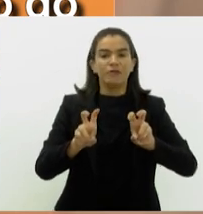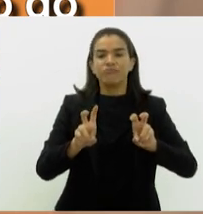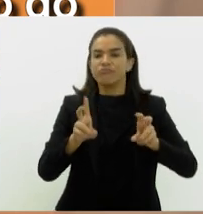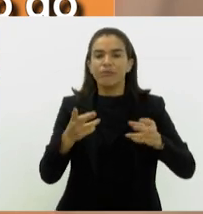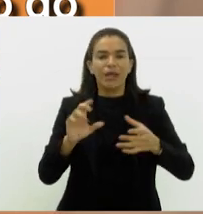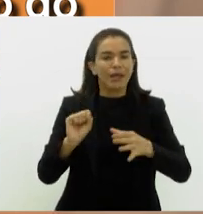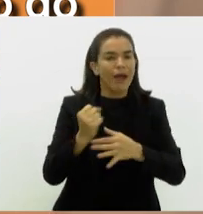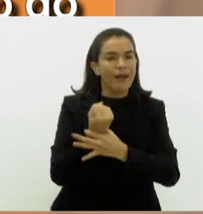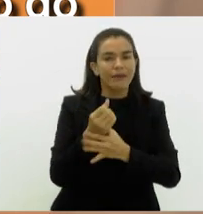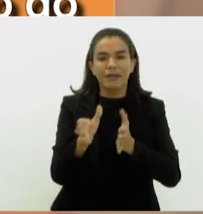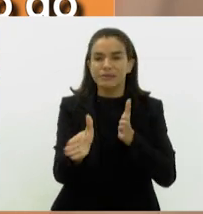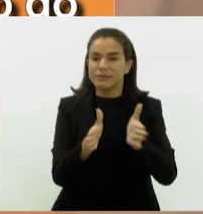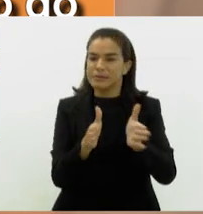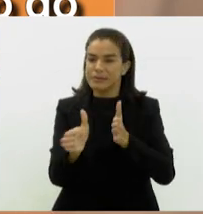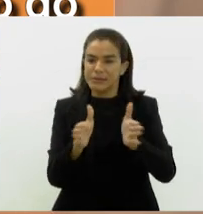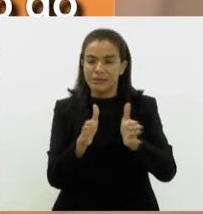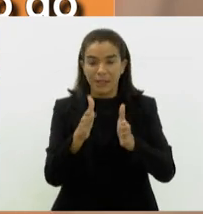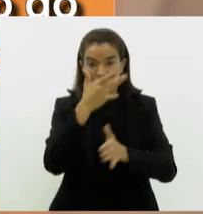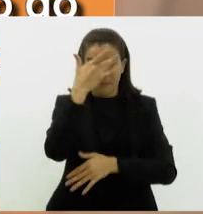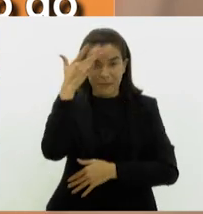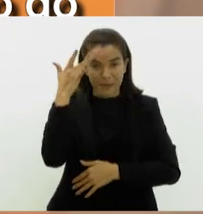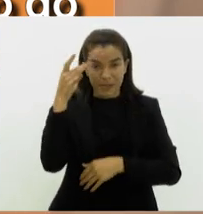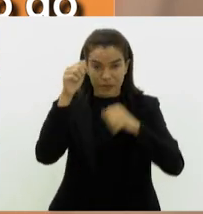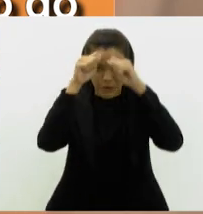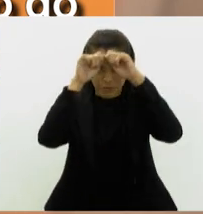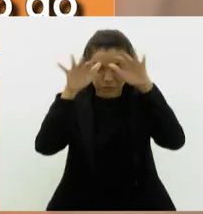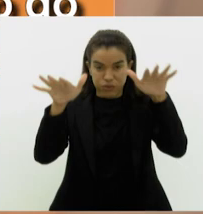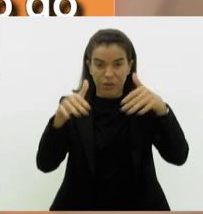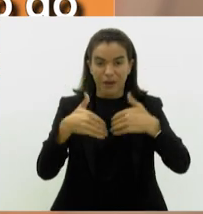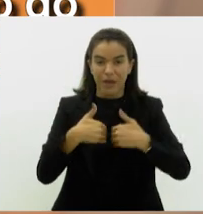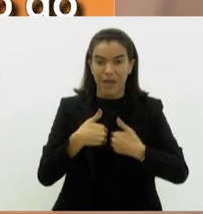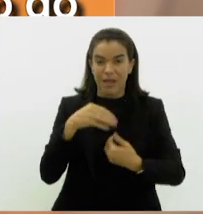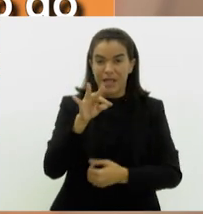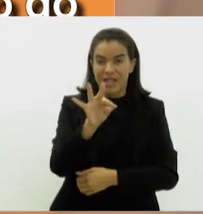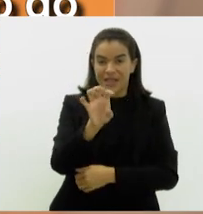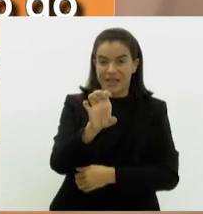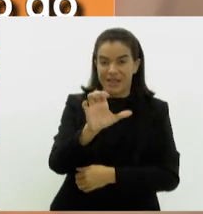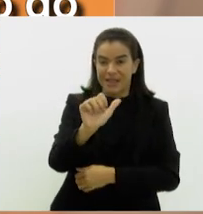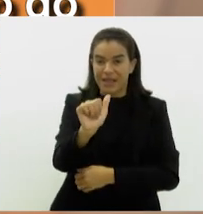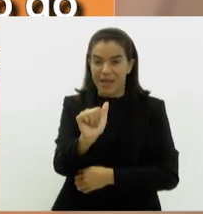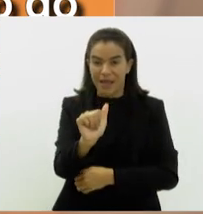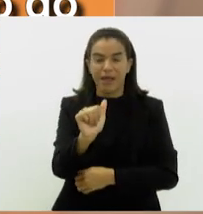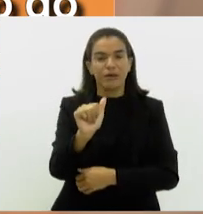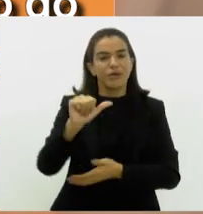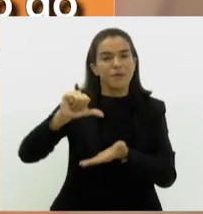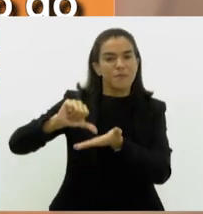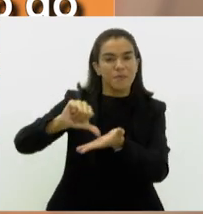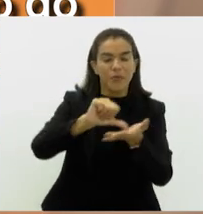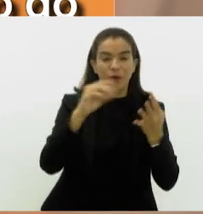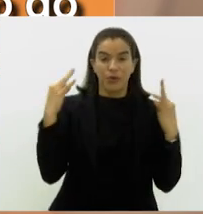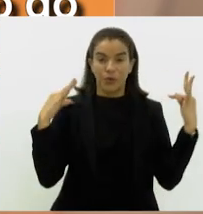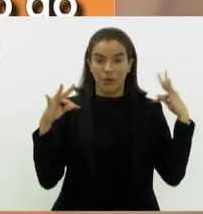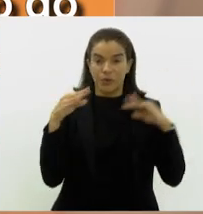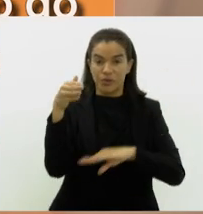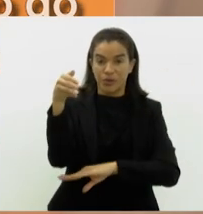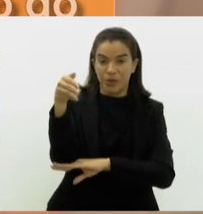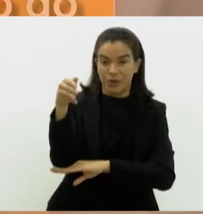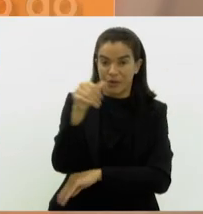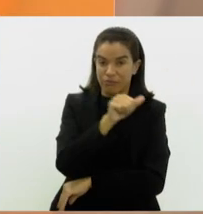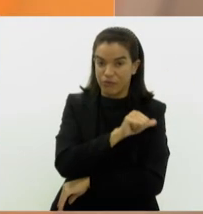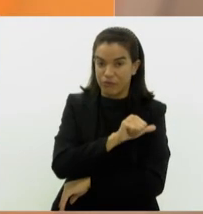que garante a acessibilidade de pessoas com transtorno do espectro autista em pontos turísticos e hotéis do Rio.